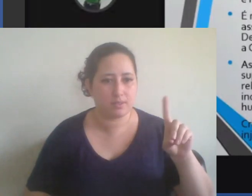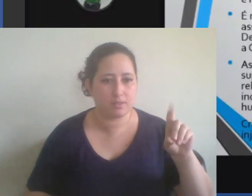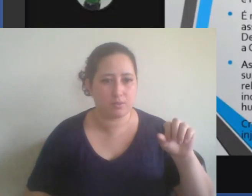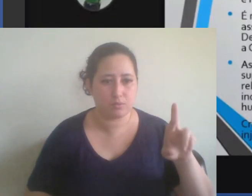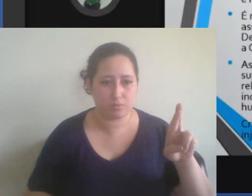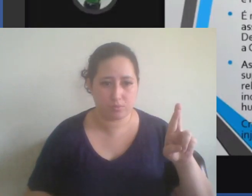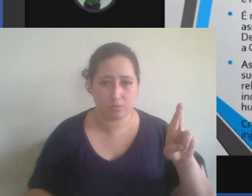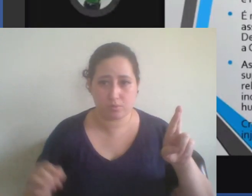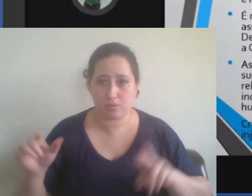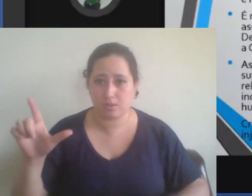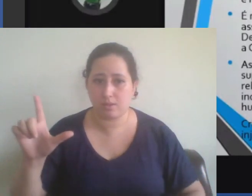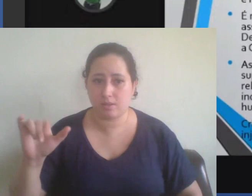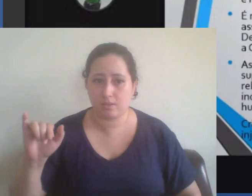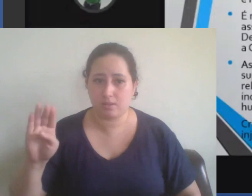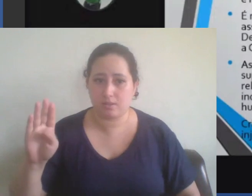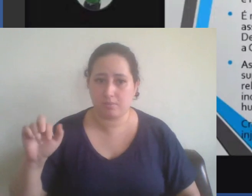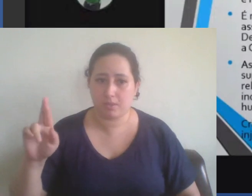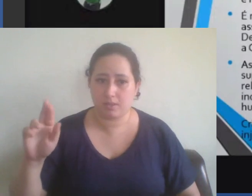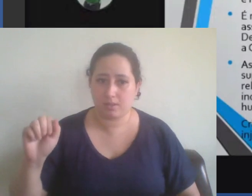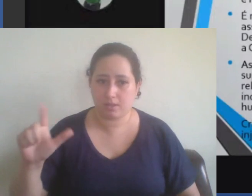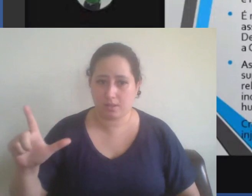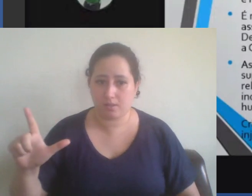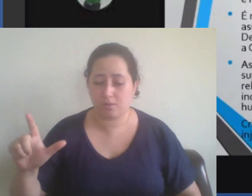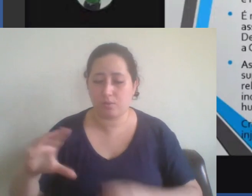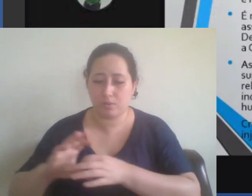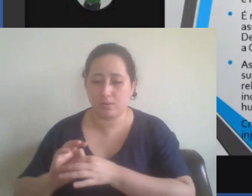XIX chegando até o século XX.